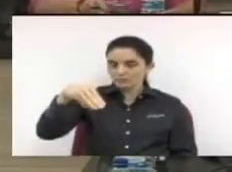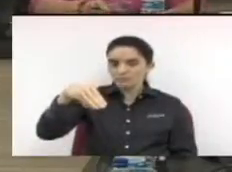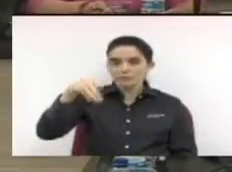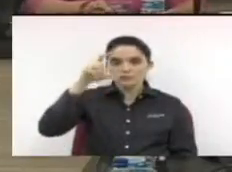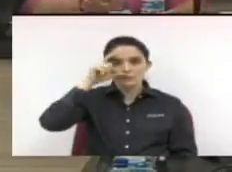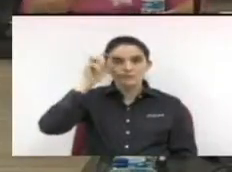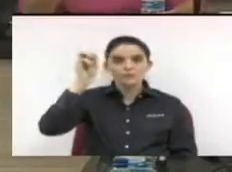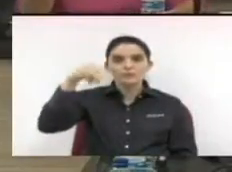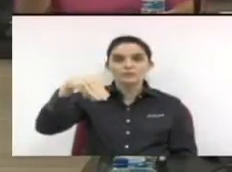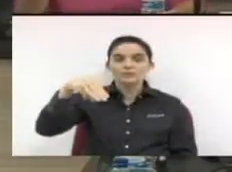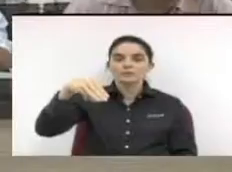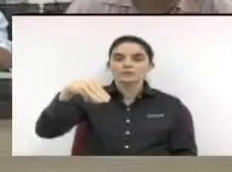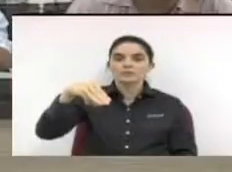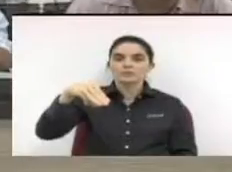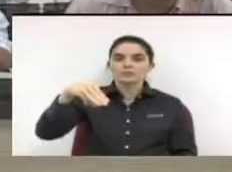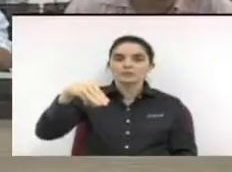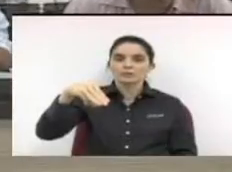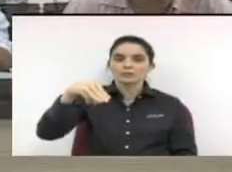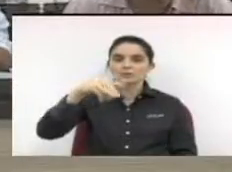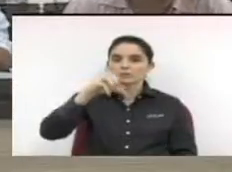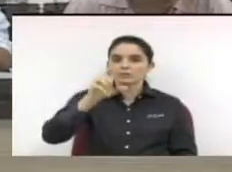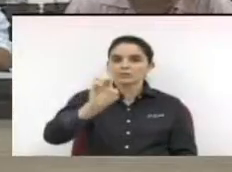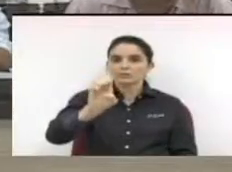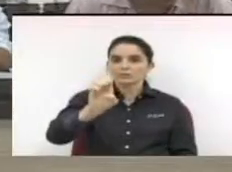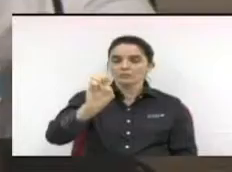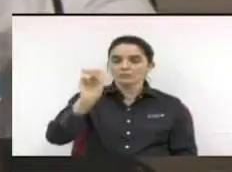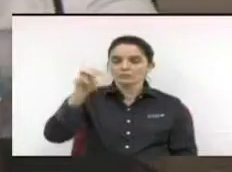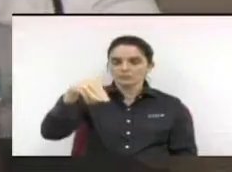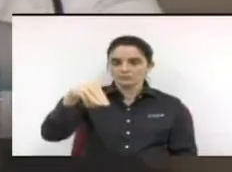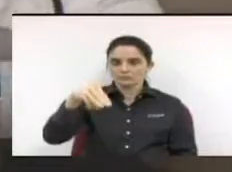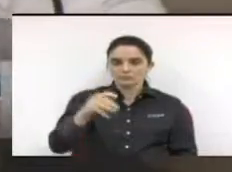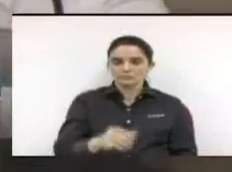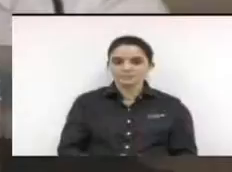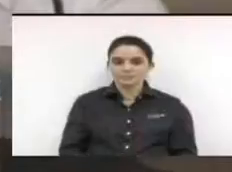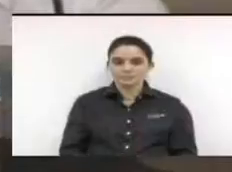Farid? Sim. Vereador Zé? Sim.